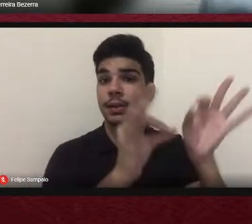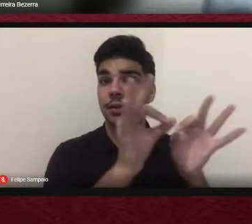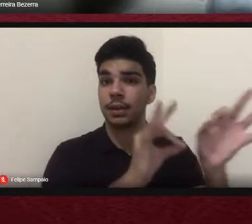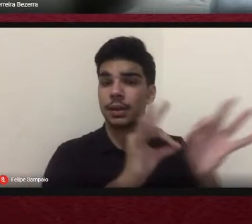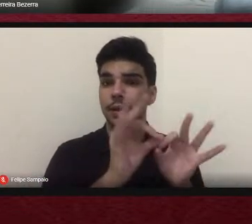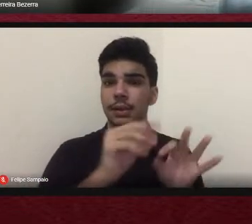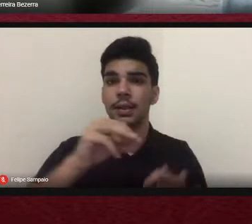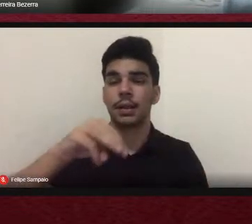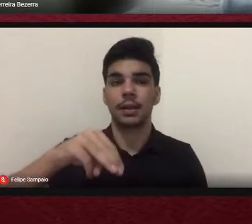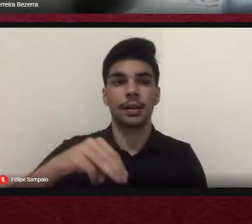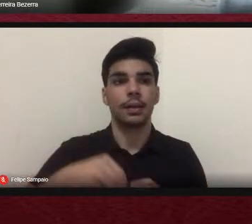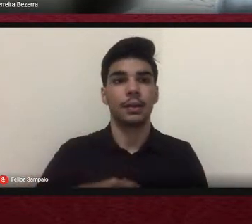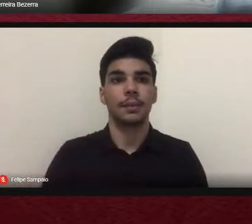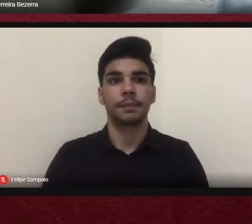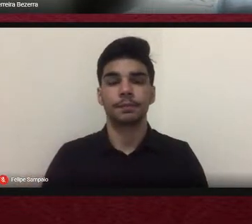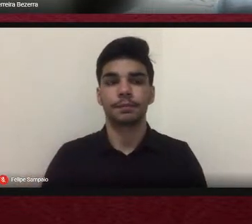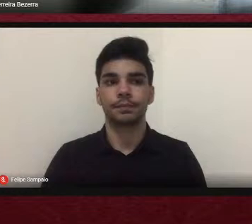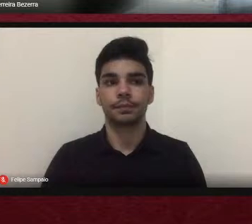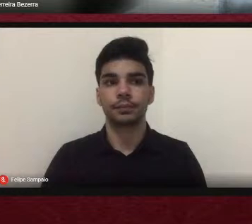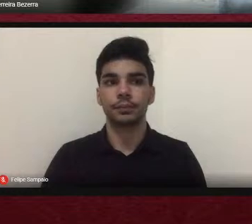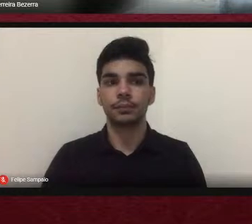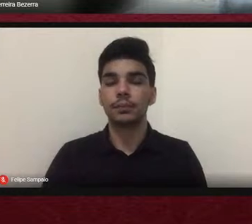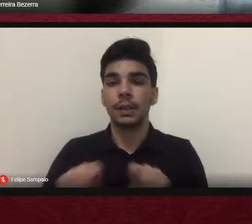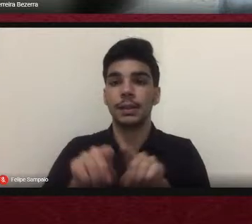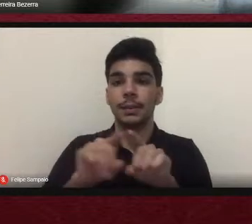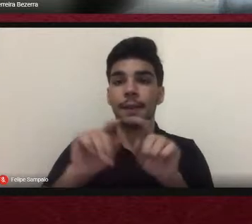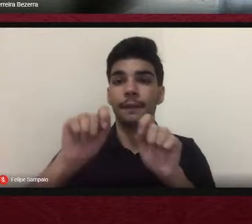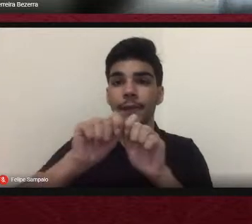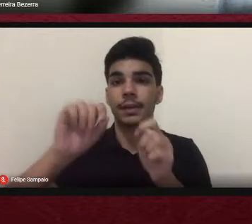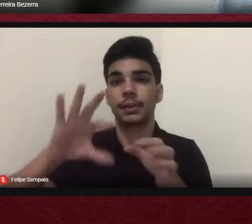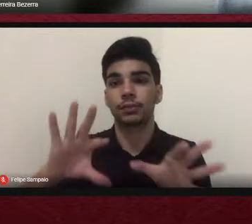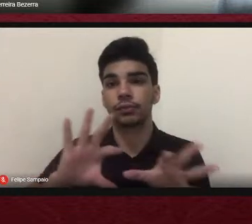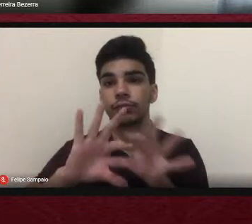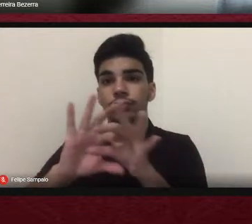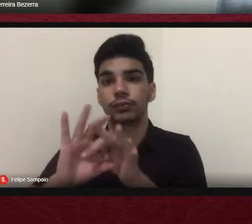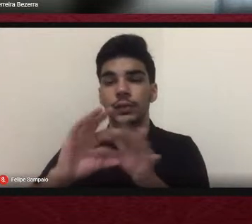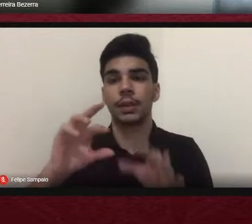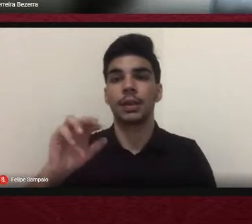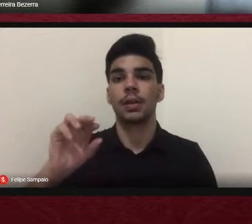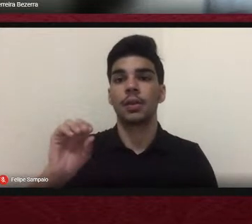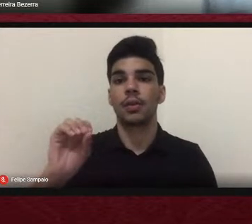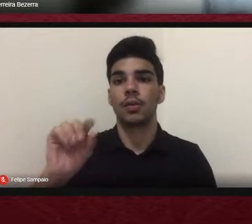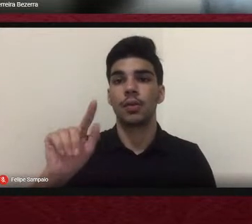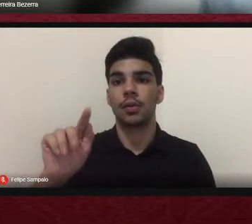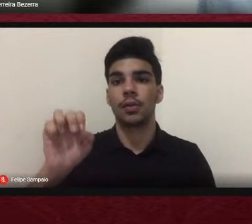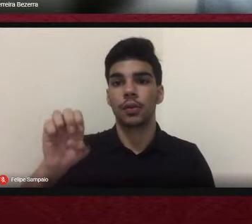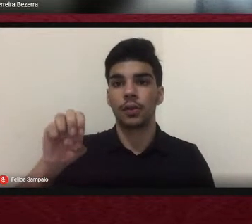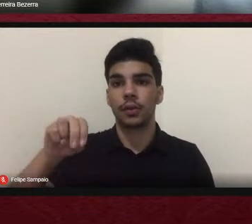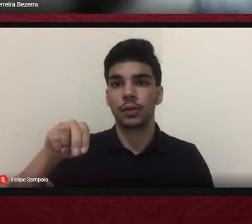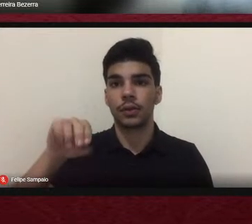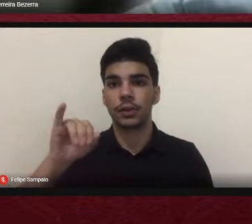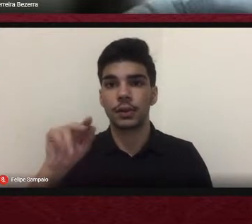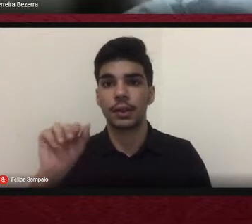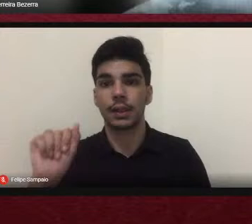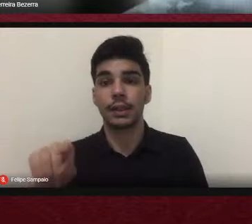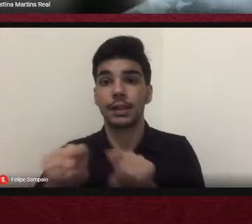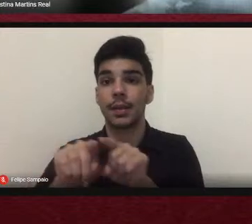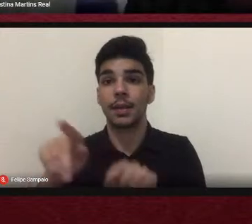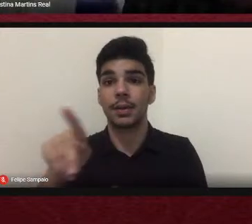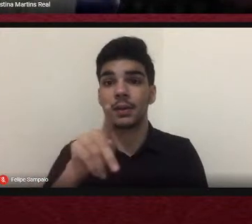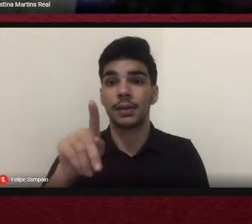organizou a publicação em conjunto com a professora Eugênia Portela de Siqueira Marx. Professora Gisele, fique à vontade.